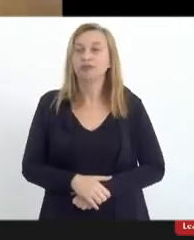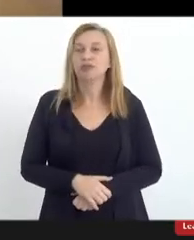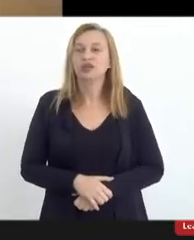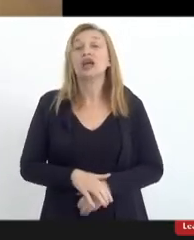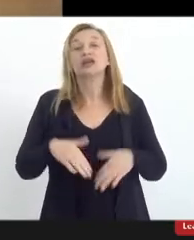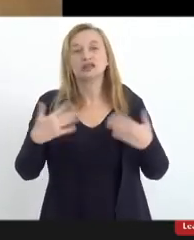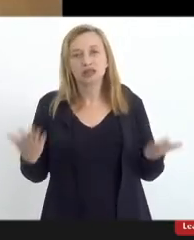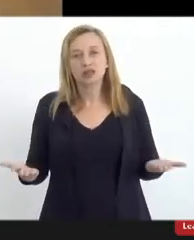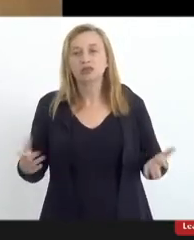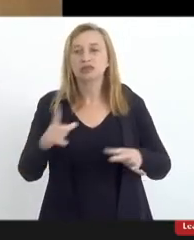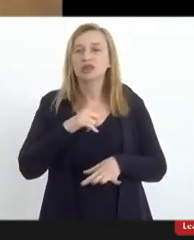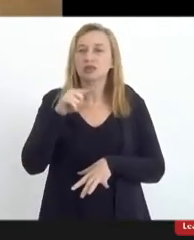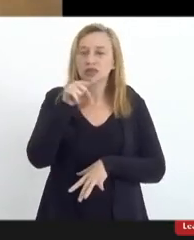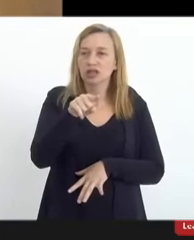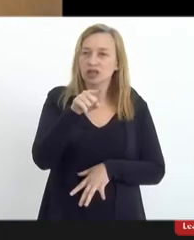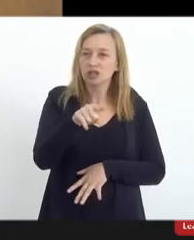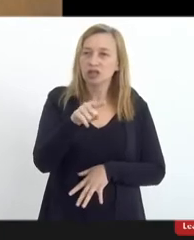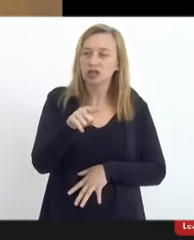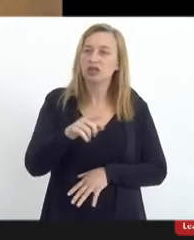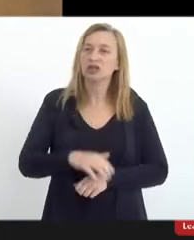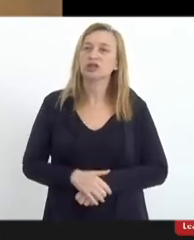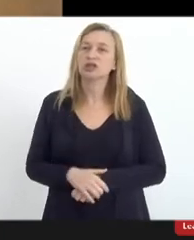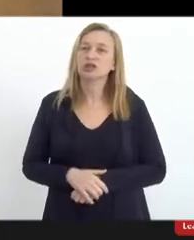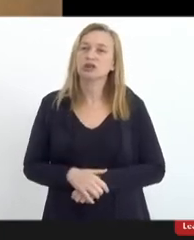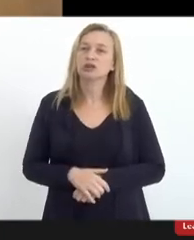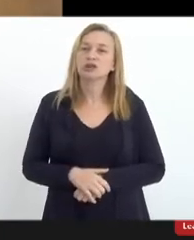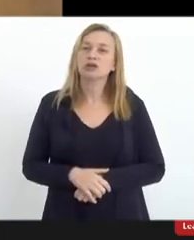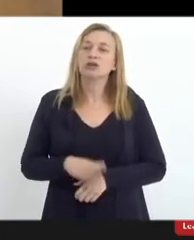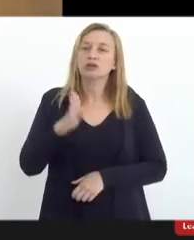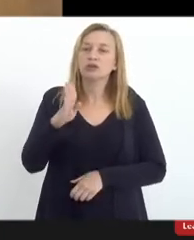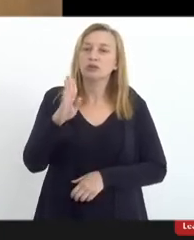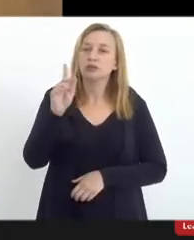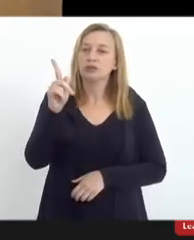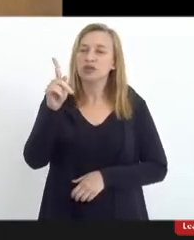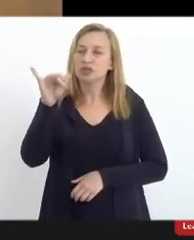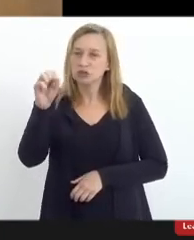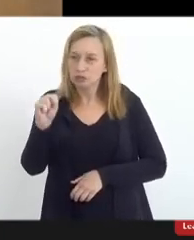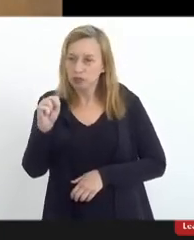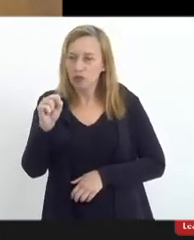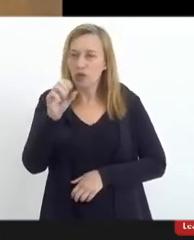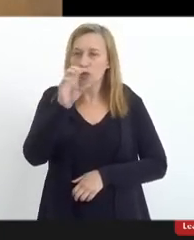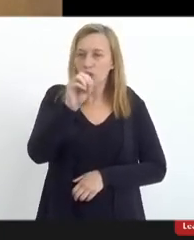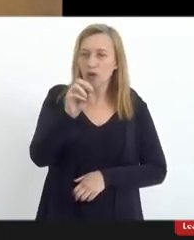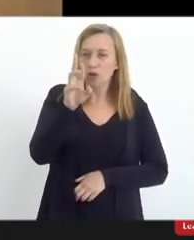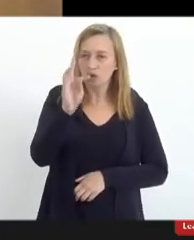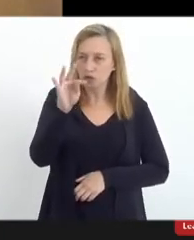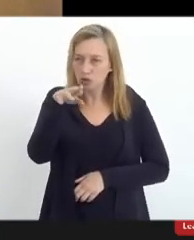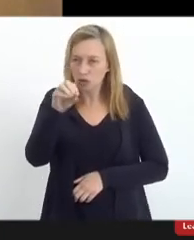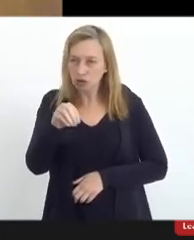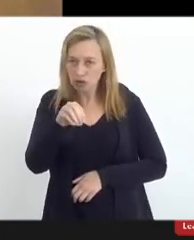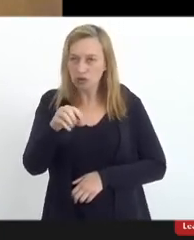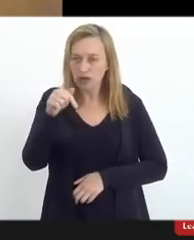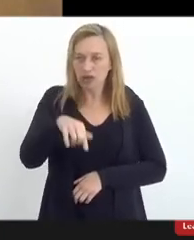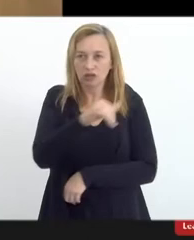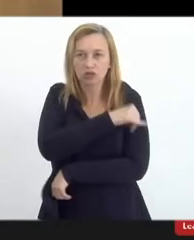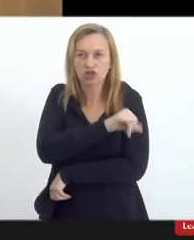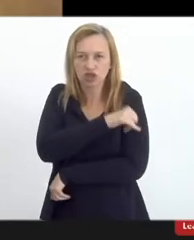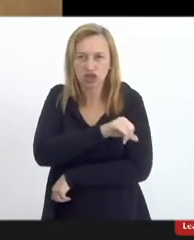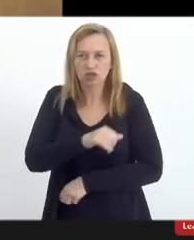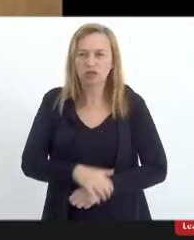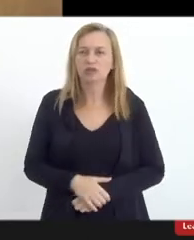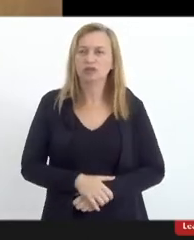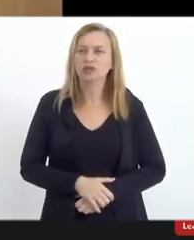Então, temos ali Dom Theodoro Guandu, que é o bispo ortodoxo presente aqui no Rio de Janeiro, do rito